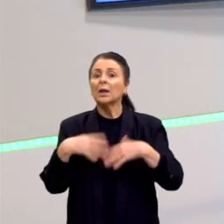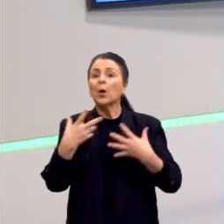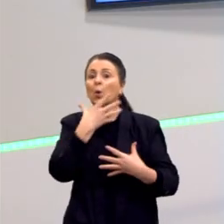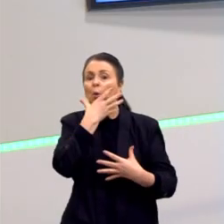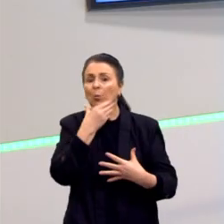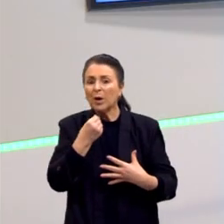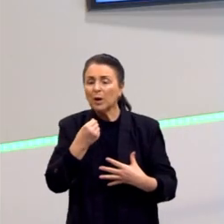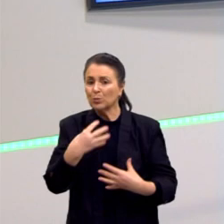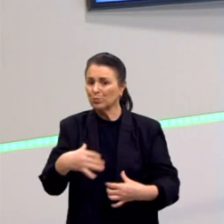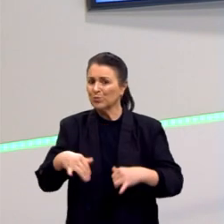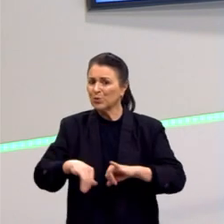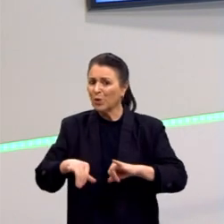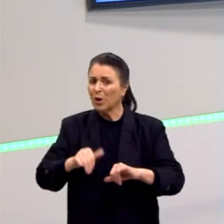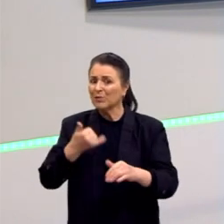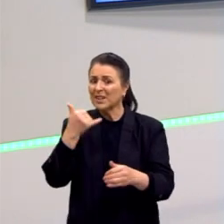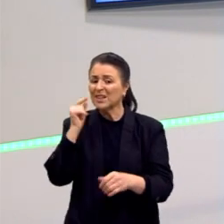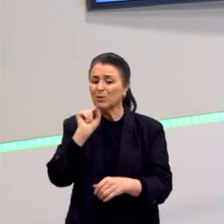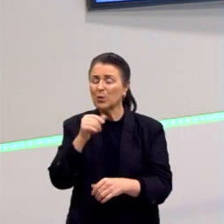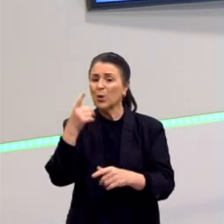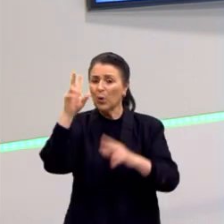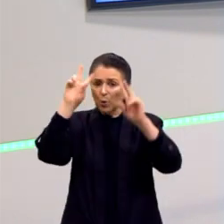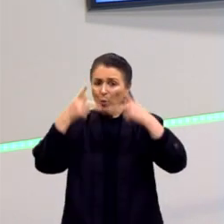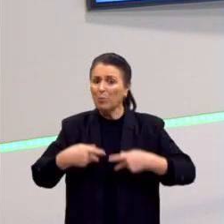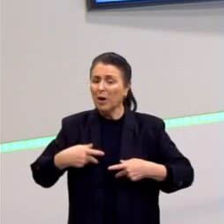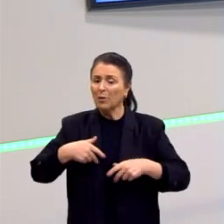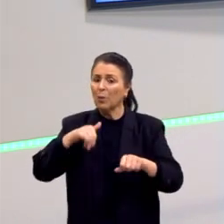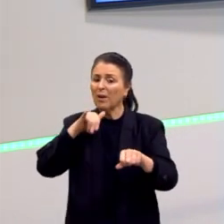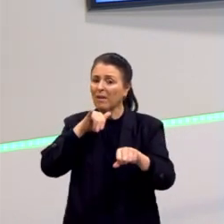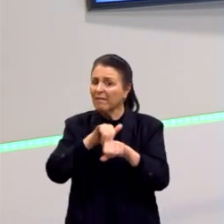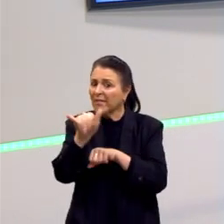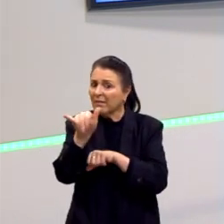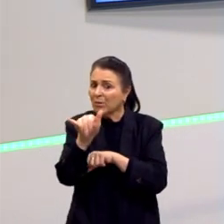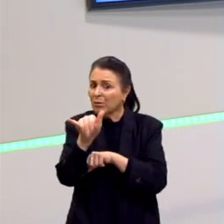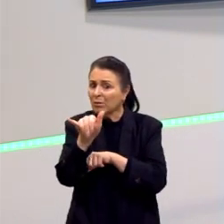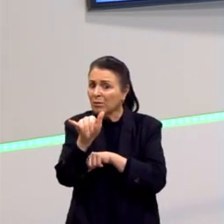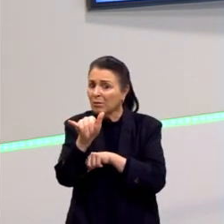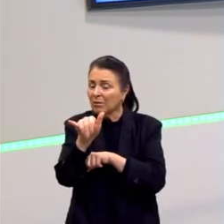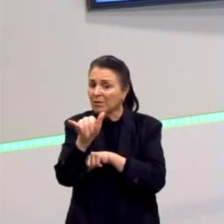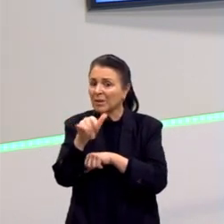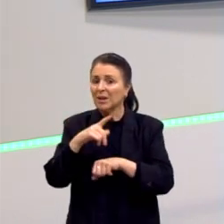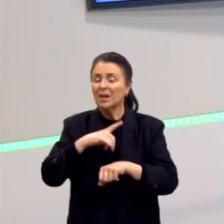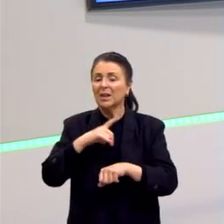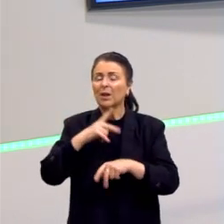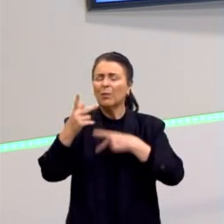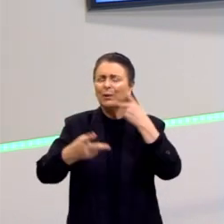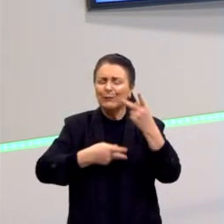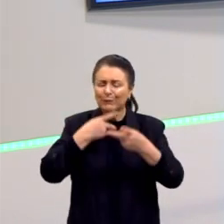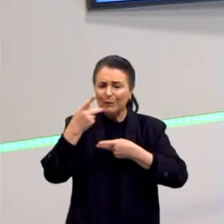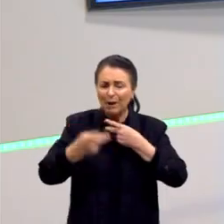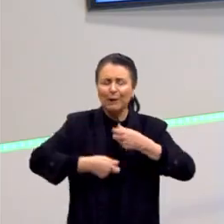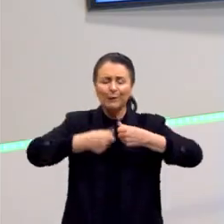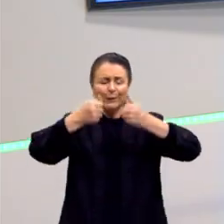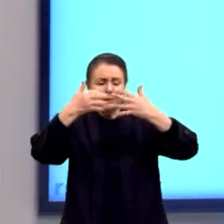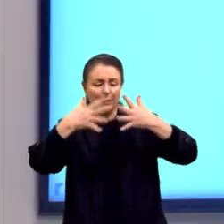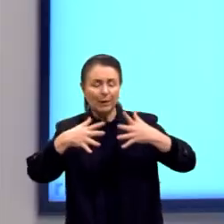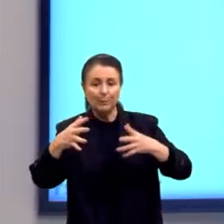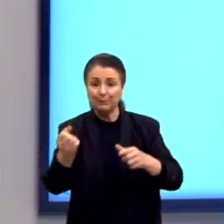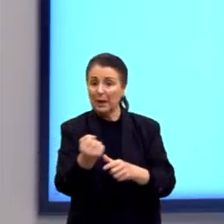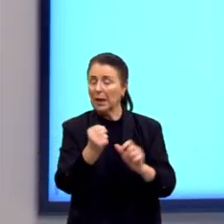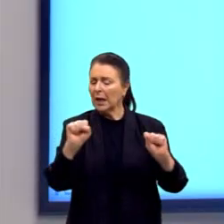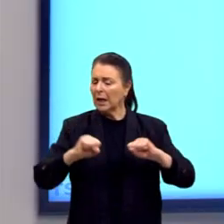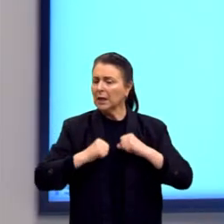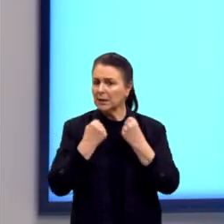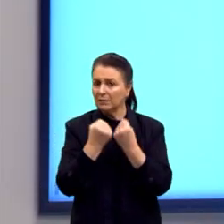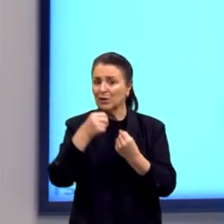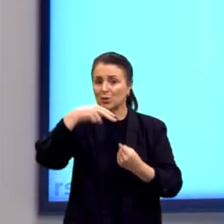Ele faz muita crítica às religiões, à moral do rebanho. Então ele prega muito essa questão. Ele defende, por exemplo, esse